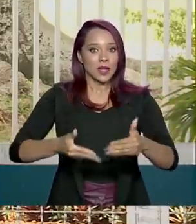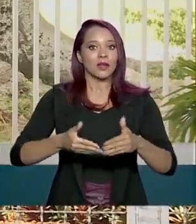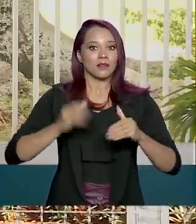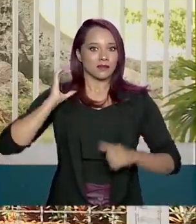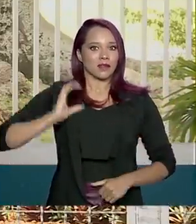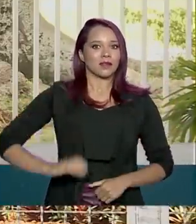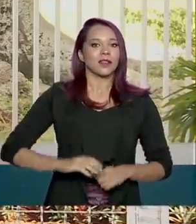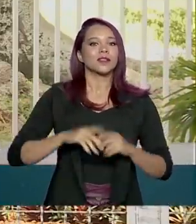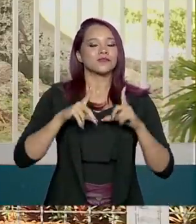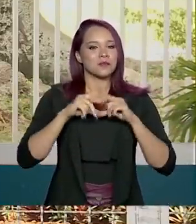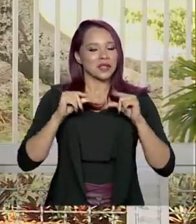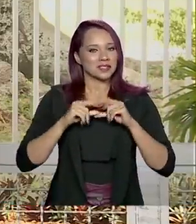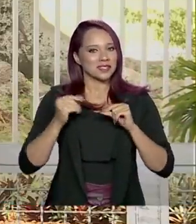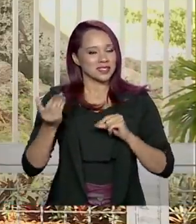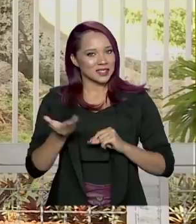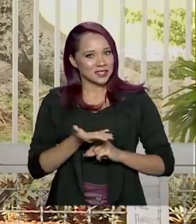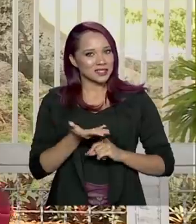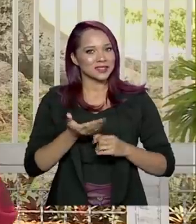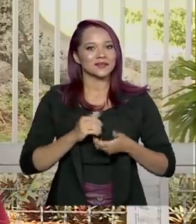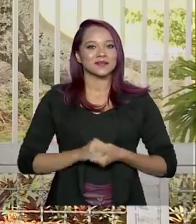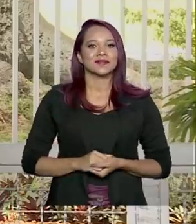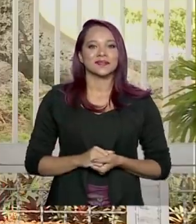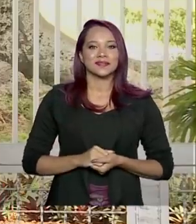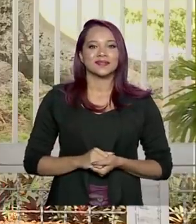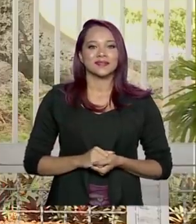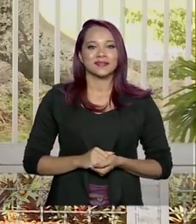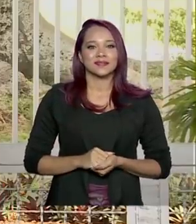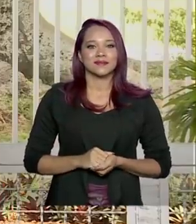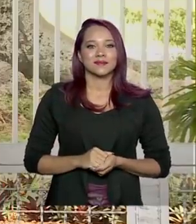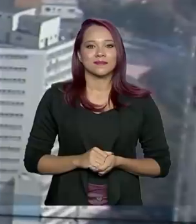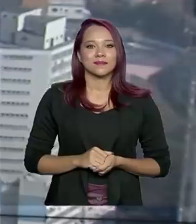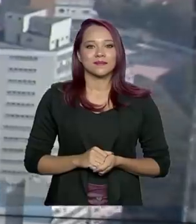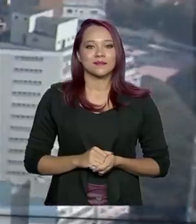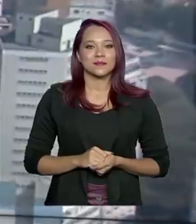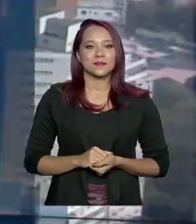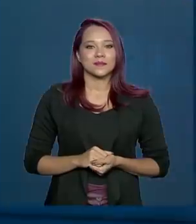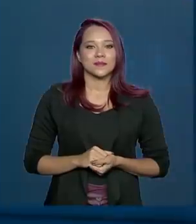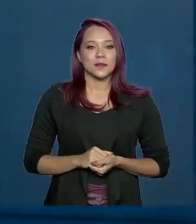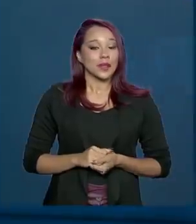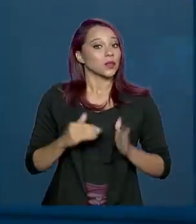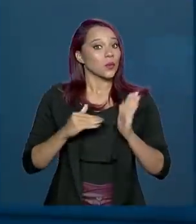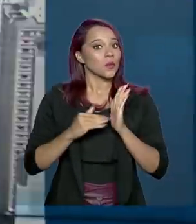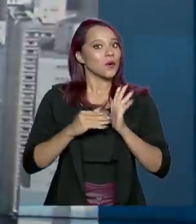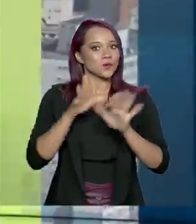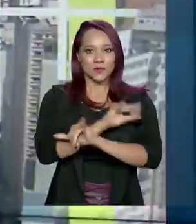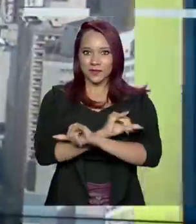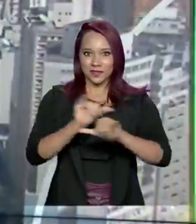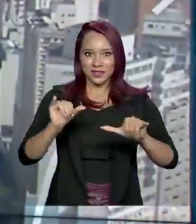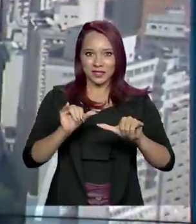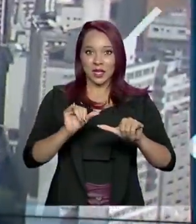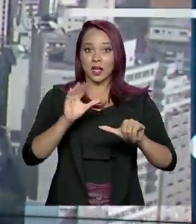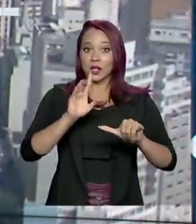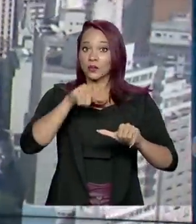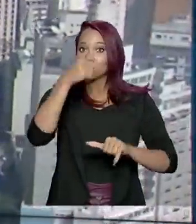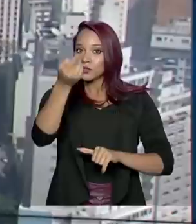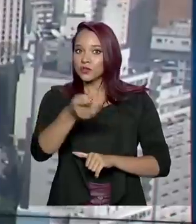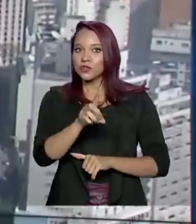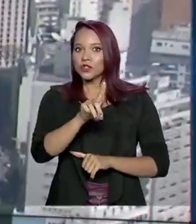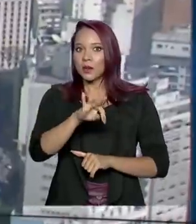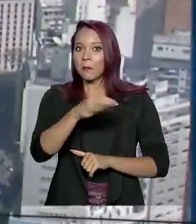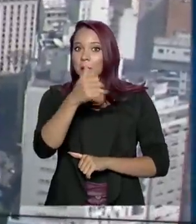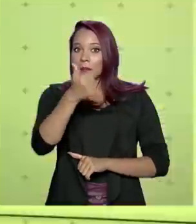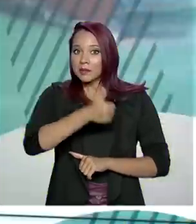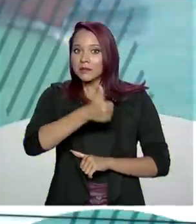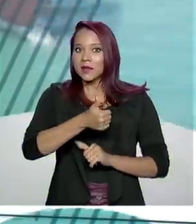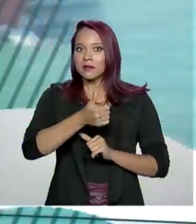Brasília, Luciana Colares de Holanda para o Governo Agora. E uma última notícia. A partir do dia 1º de